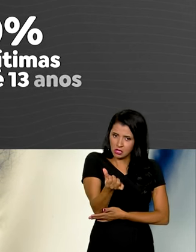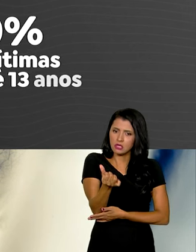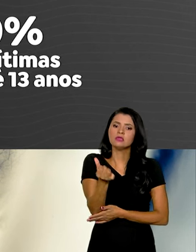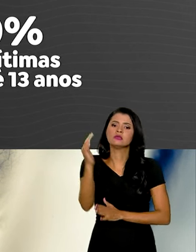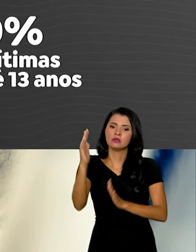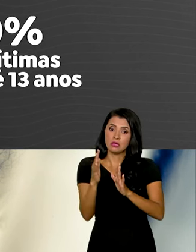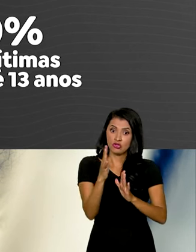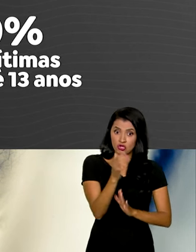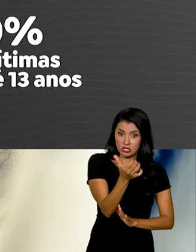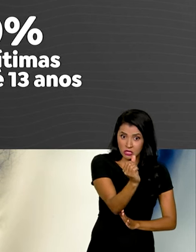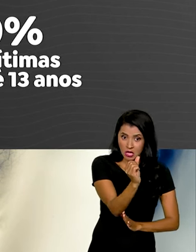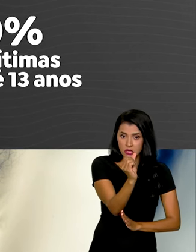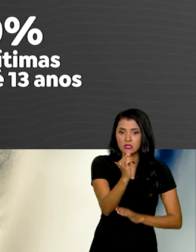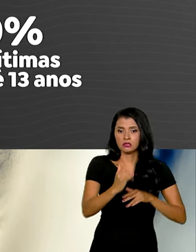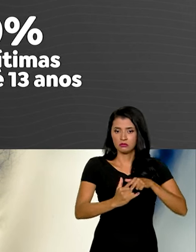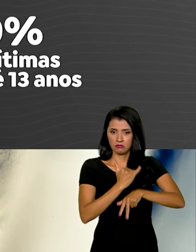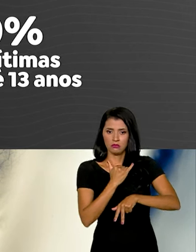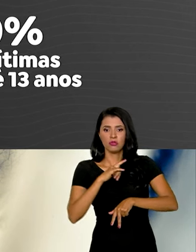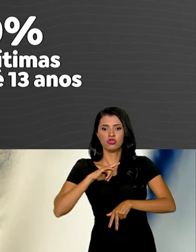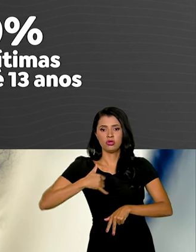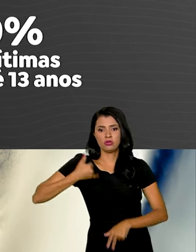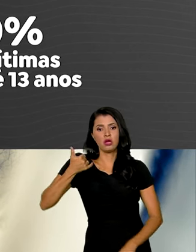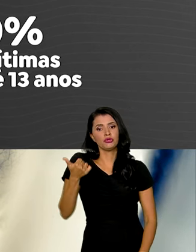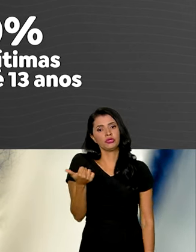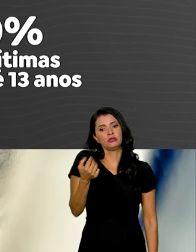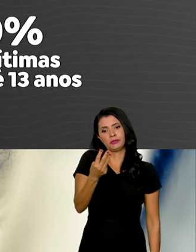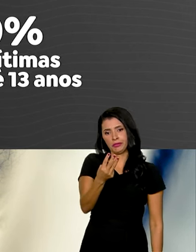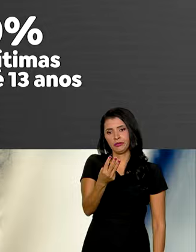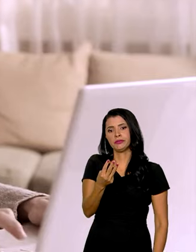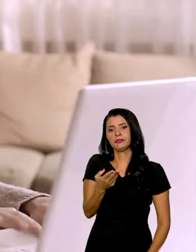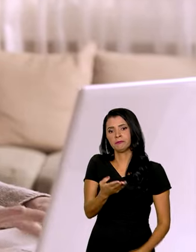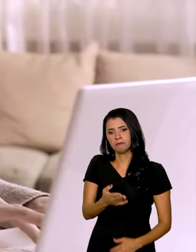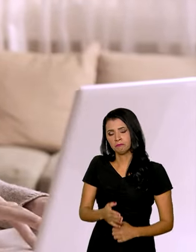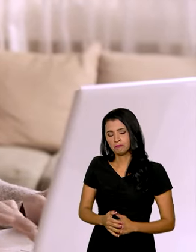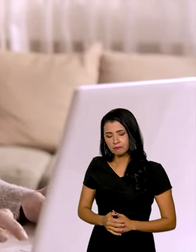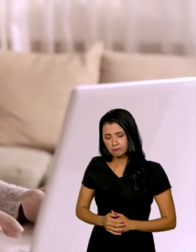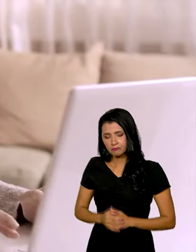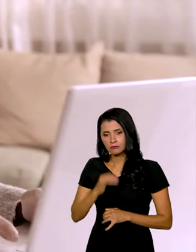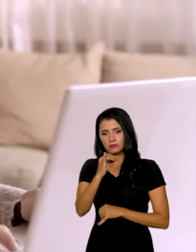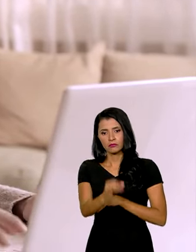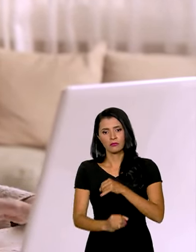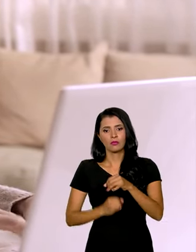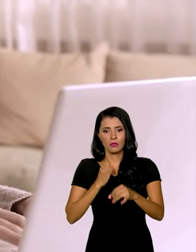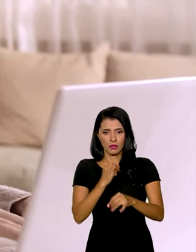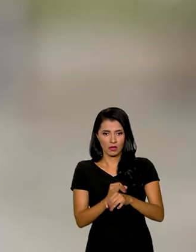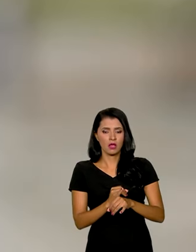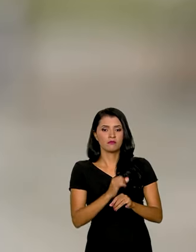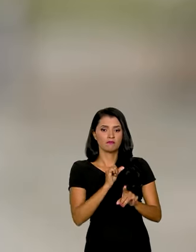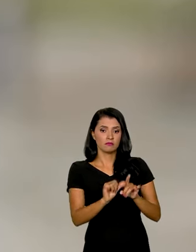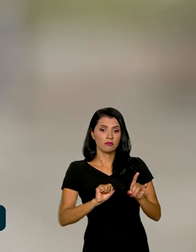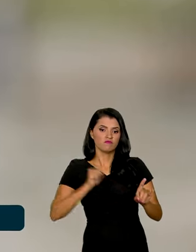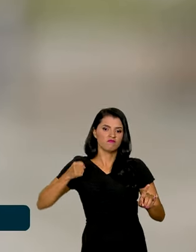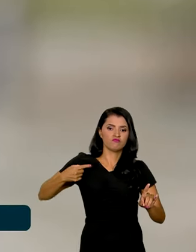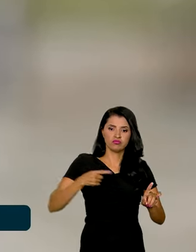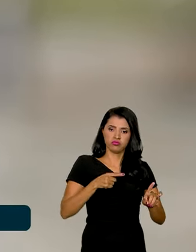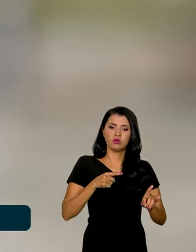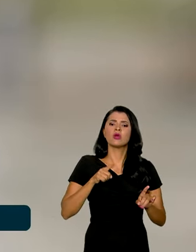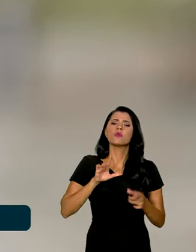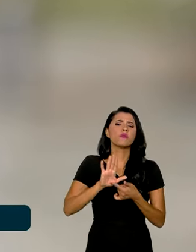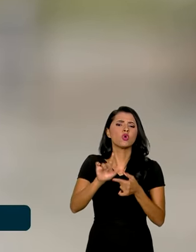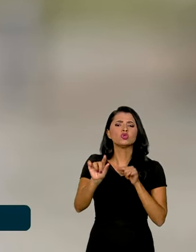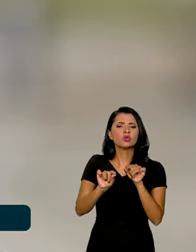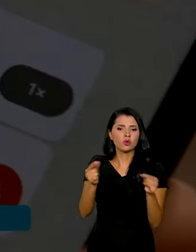dez vítimas tinham até 13 anos de idade. Na internet, a misoginia aparece principalmente